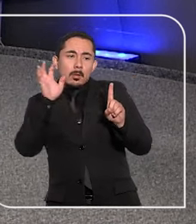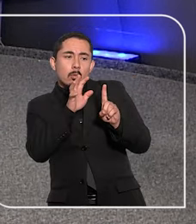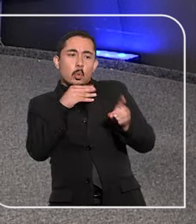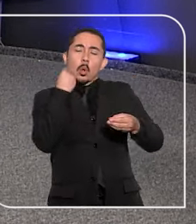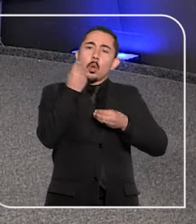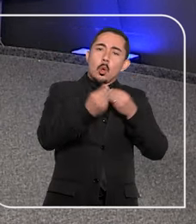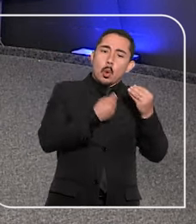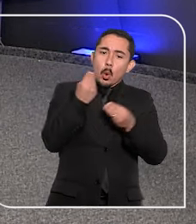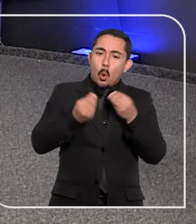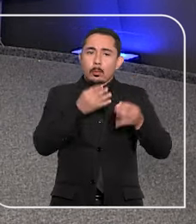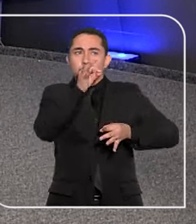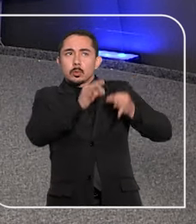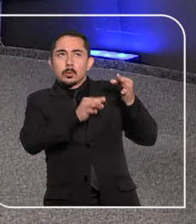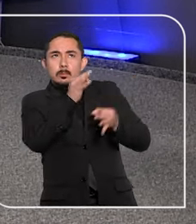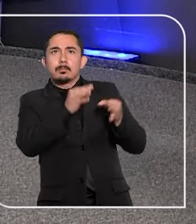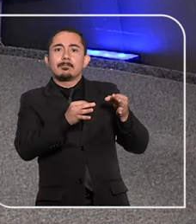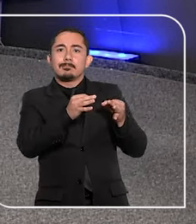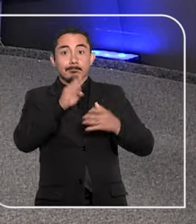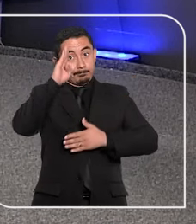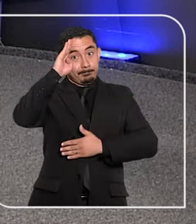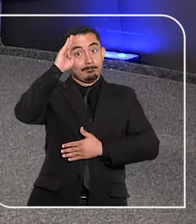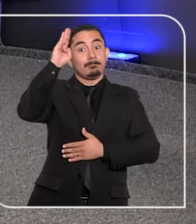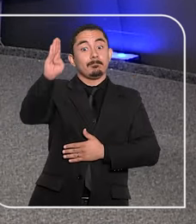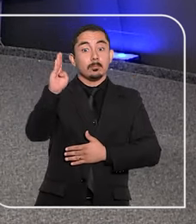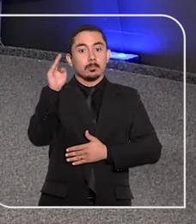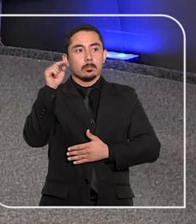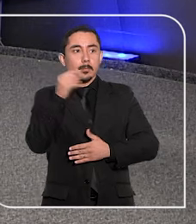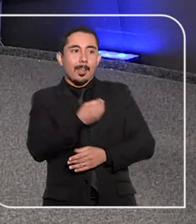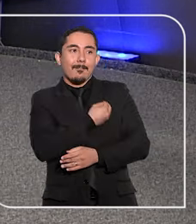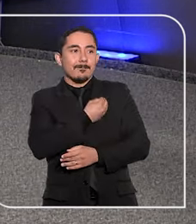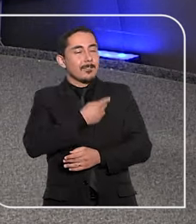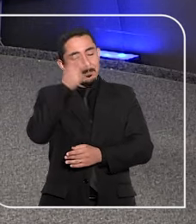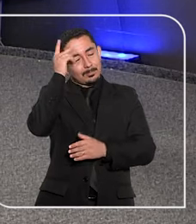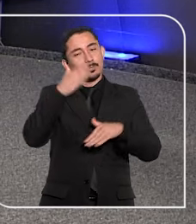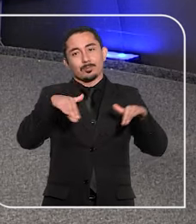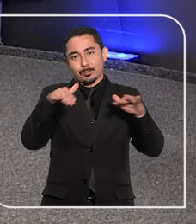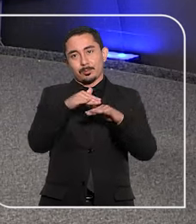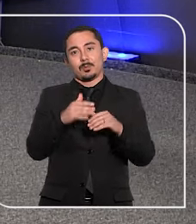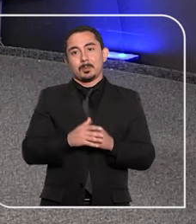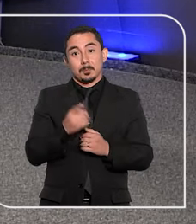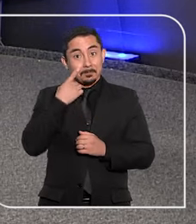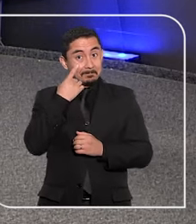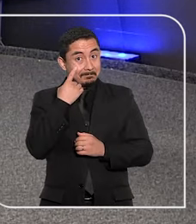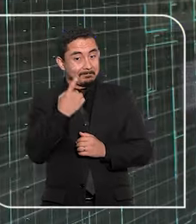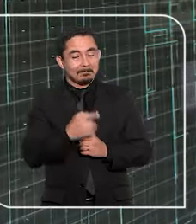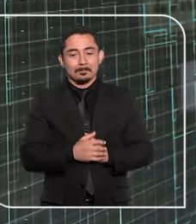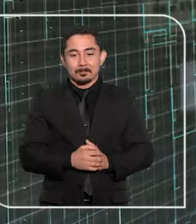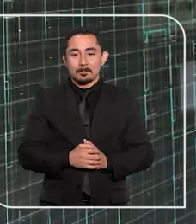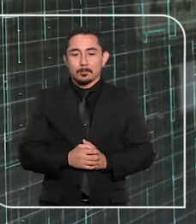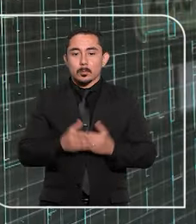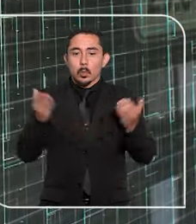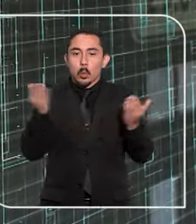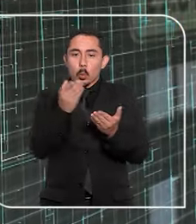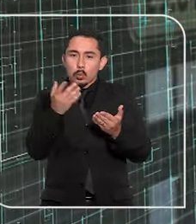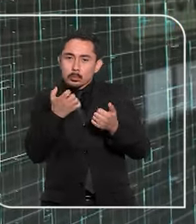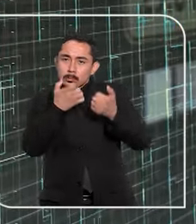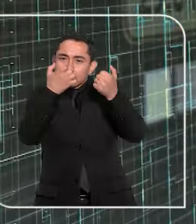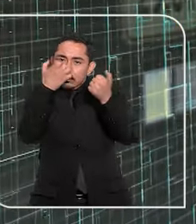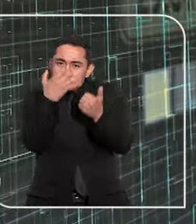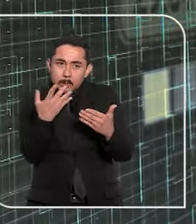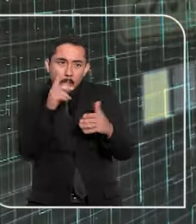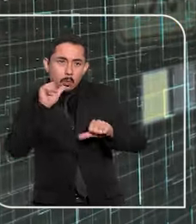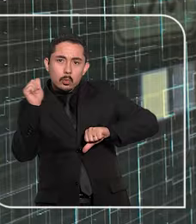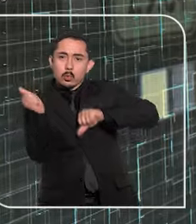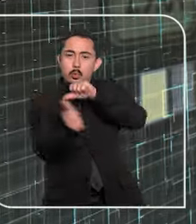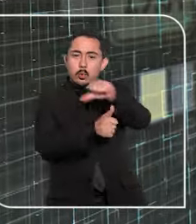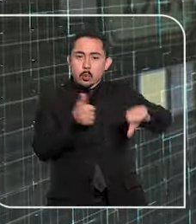impacto dessas ferramentas nos julgamentos e, principalmente, na vida do cidadão. Confira. Hoje vamos falar sobre uma